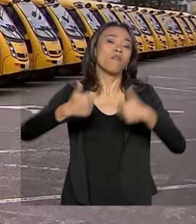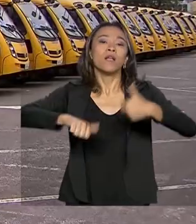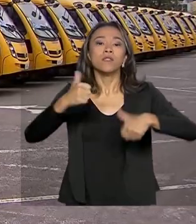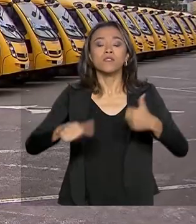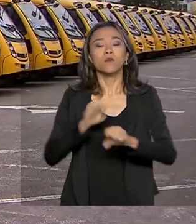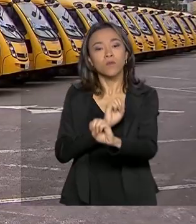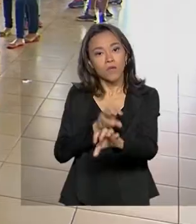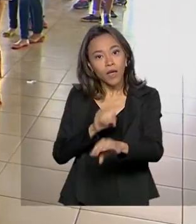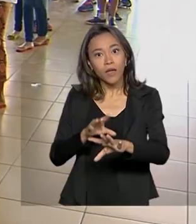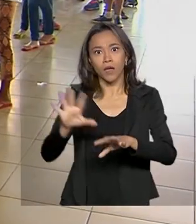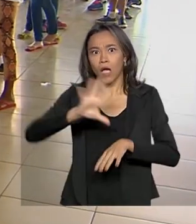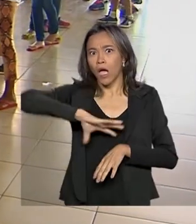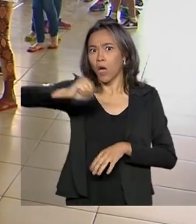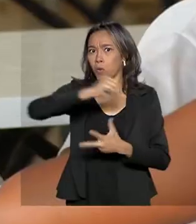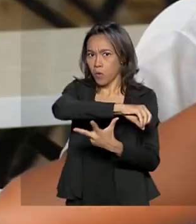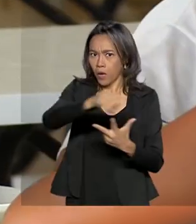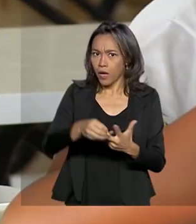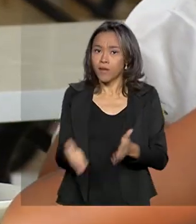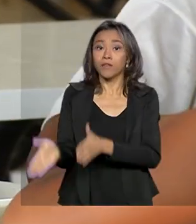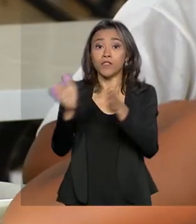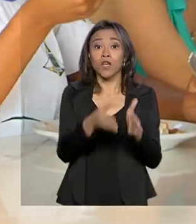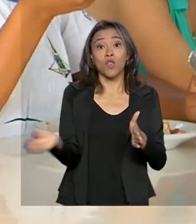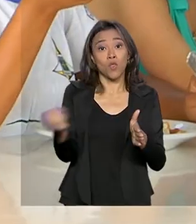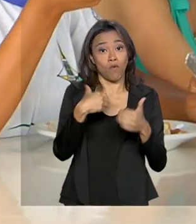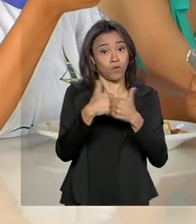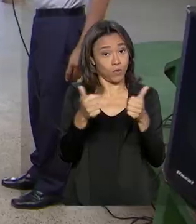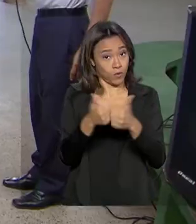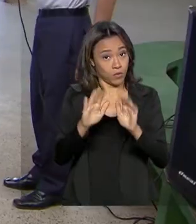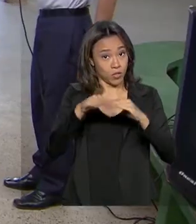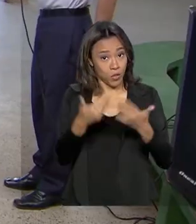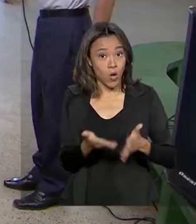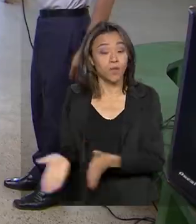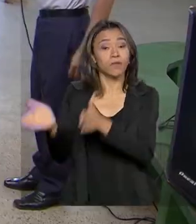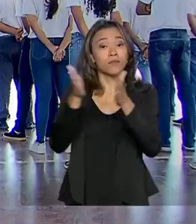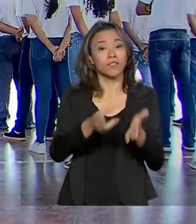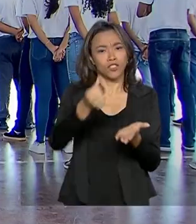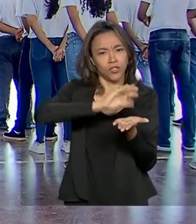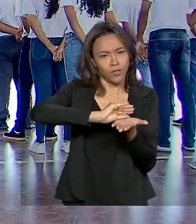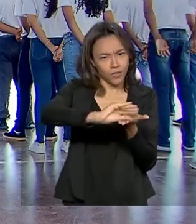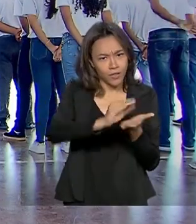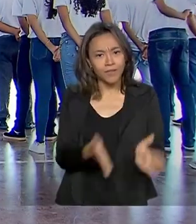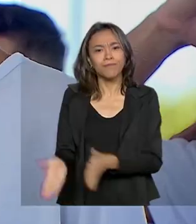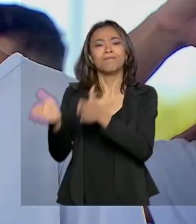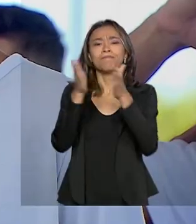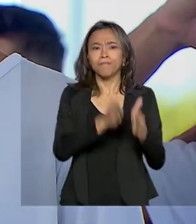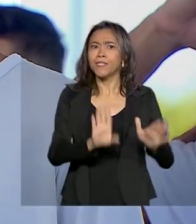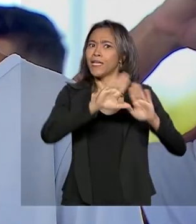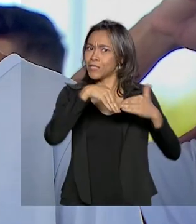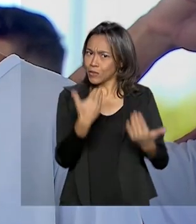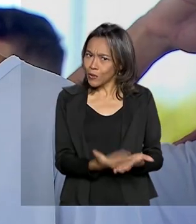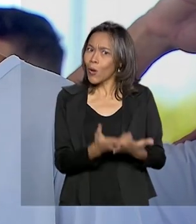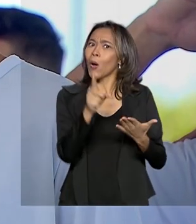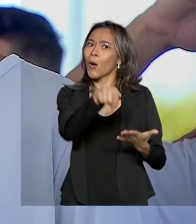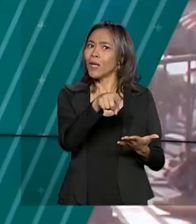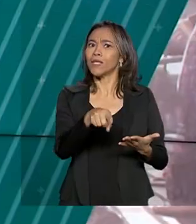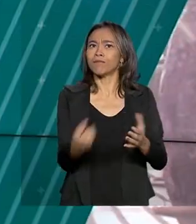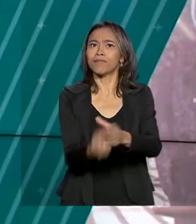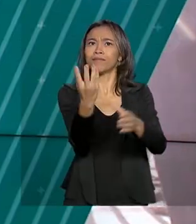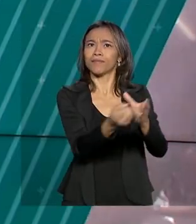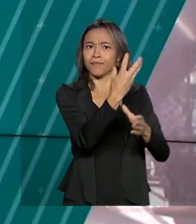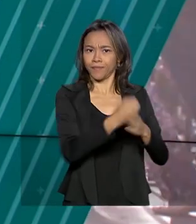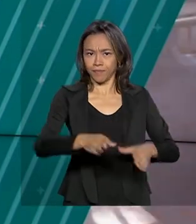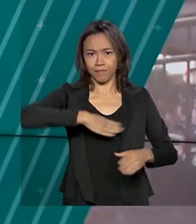recorde no Enem, novos ônibus escolares, investimento na merenda e maior adesão às escolas cívico-militares.